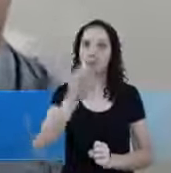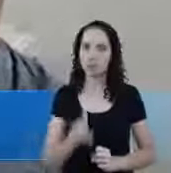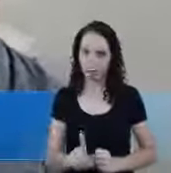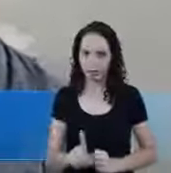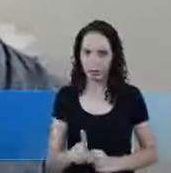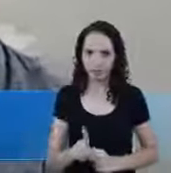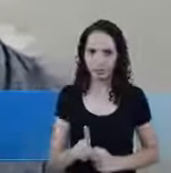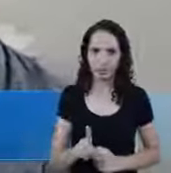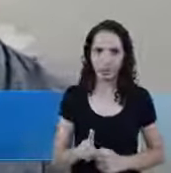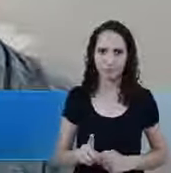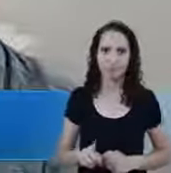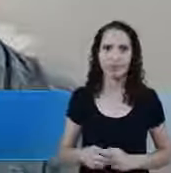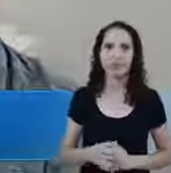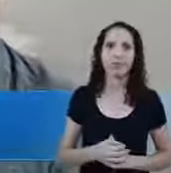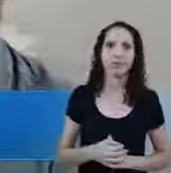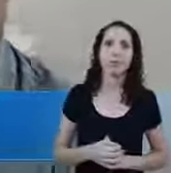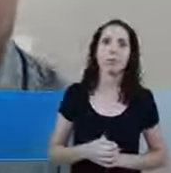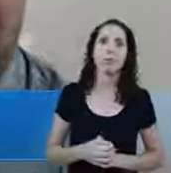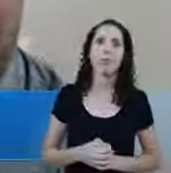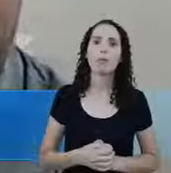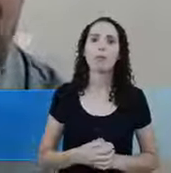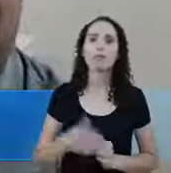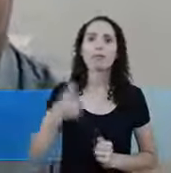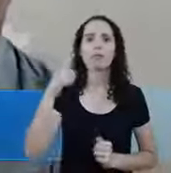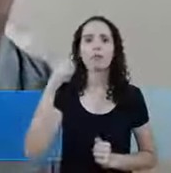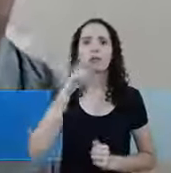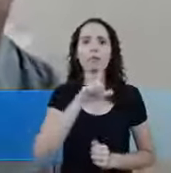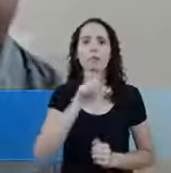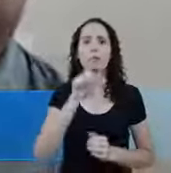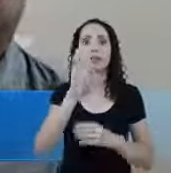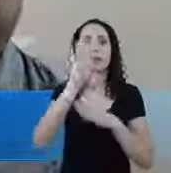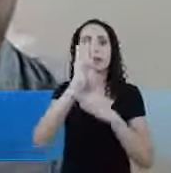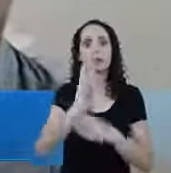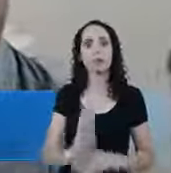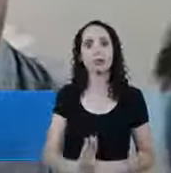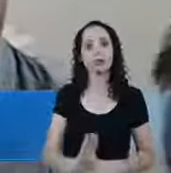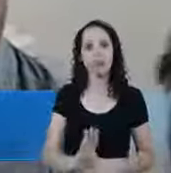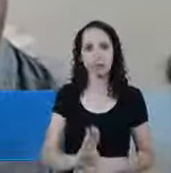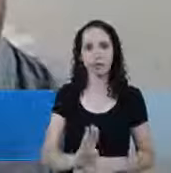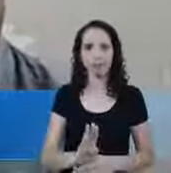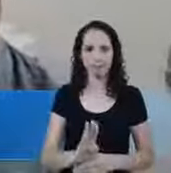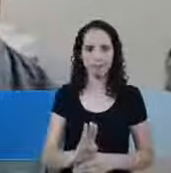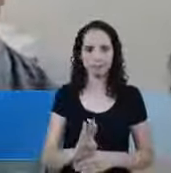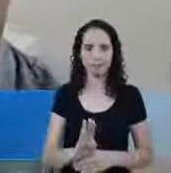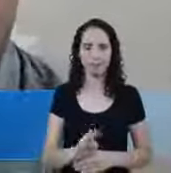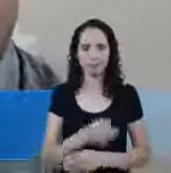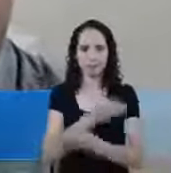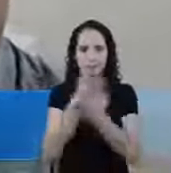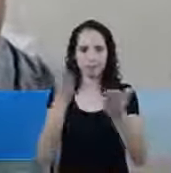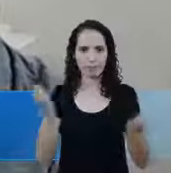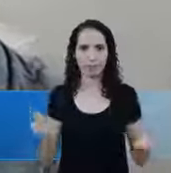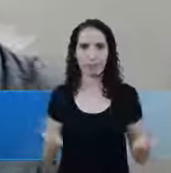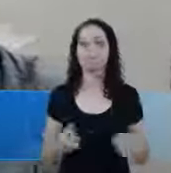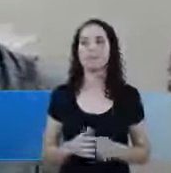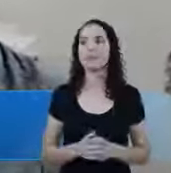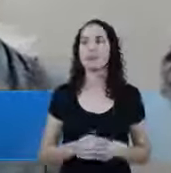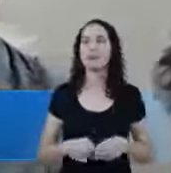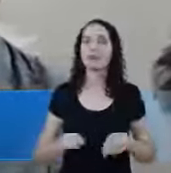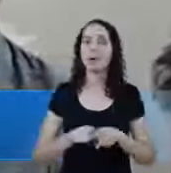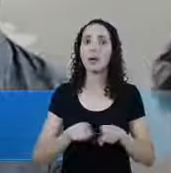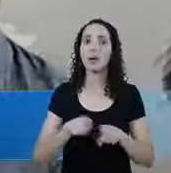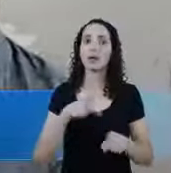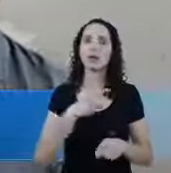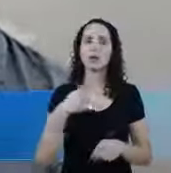públicas Para a gente poder dar essa assessoria para você Através do Conselho de Pastores E você pastor que não está